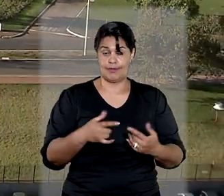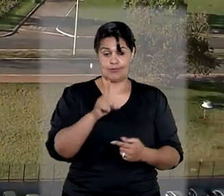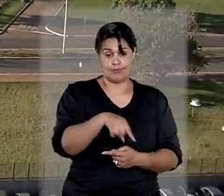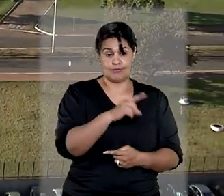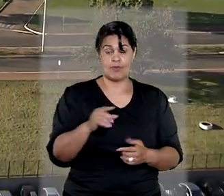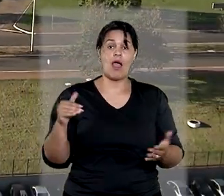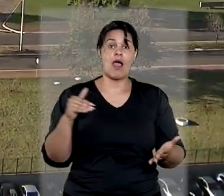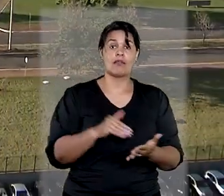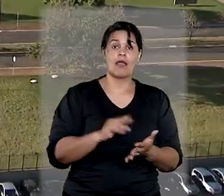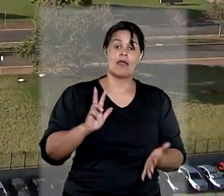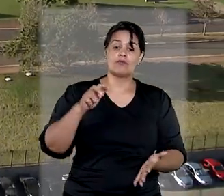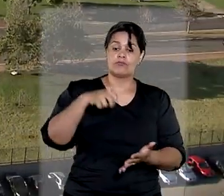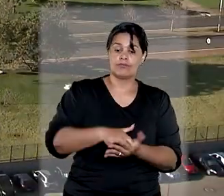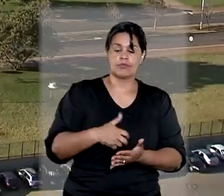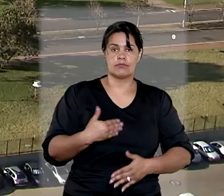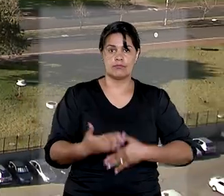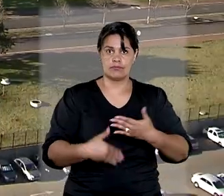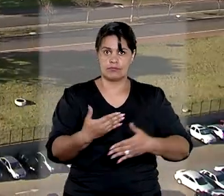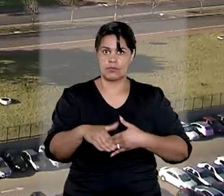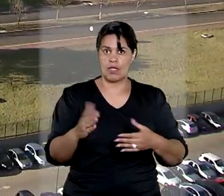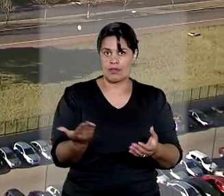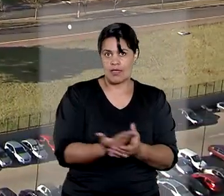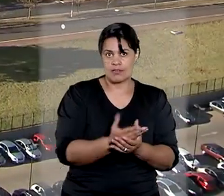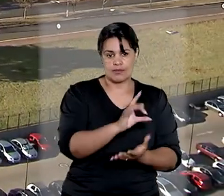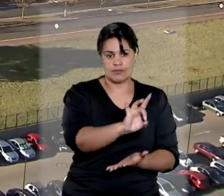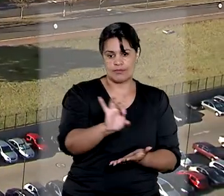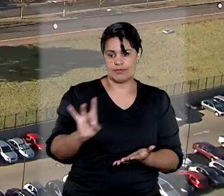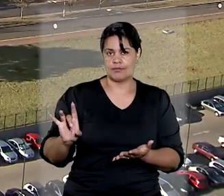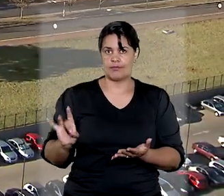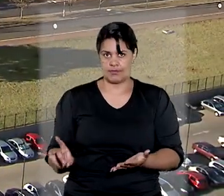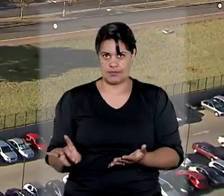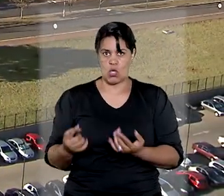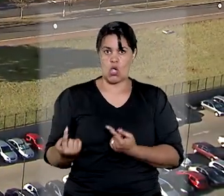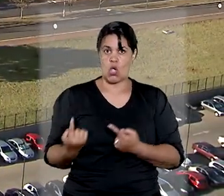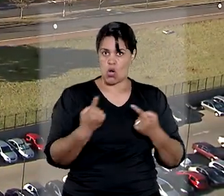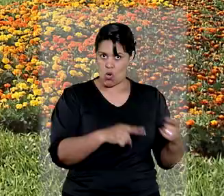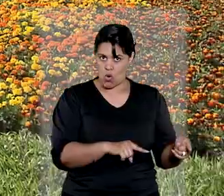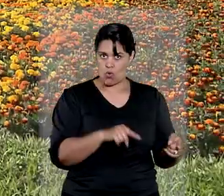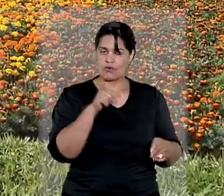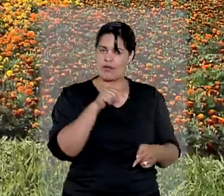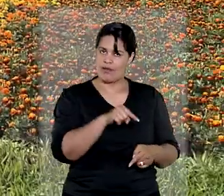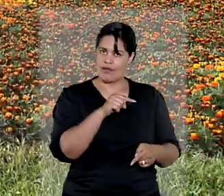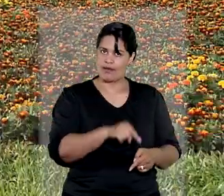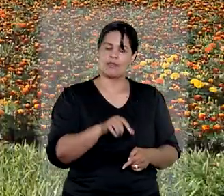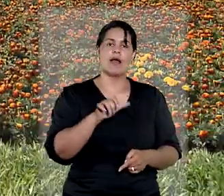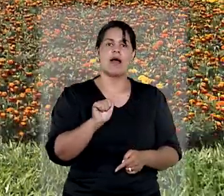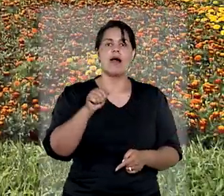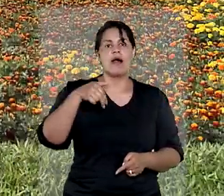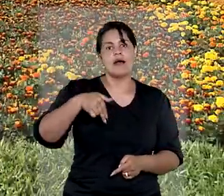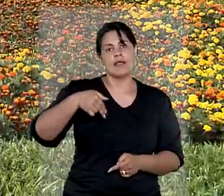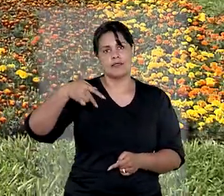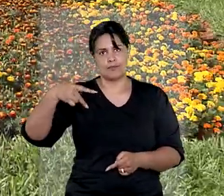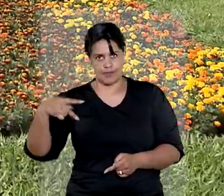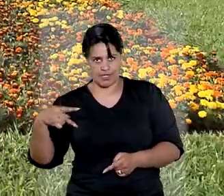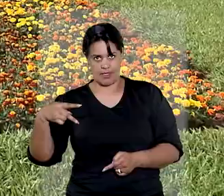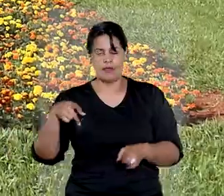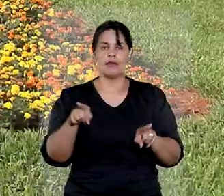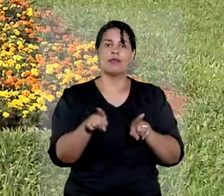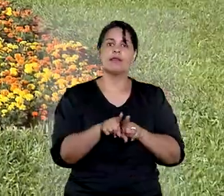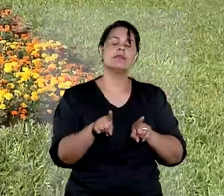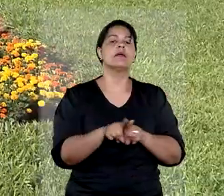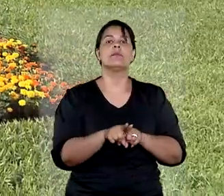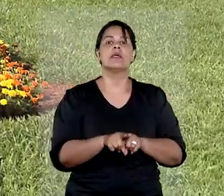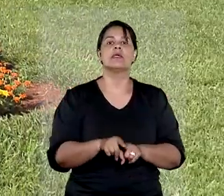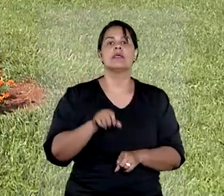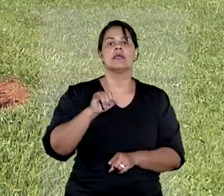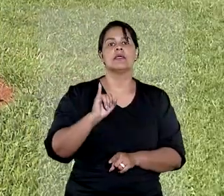suspensão vale até o trânsito em julgado da ação ajuizada pelos três municípios fluminenses contra a Agência Nacional de Petróleo, Gás Natural